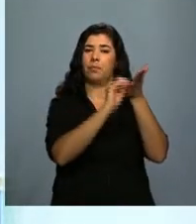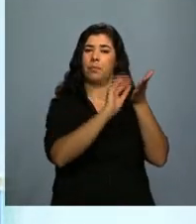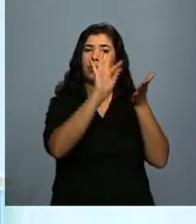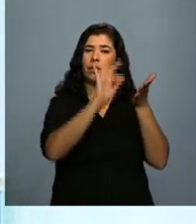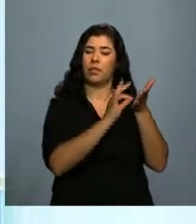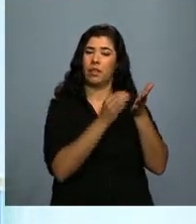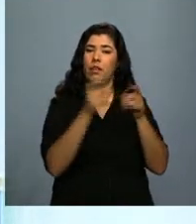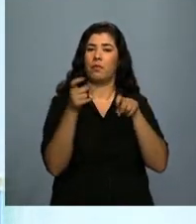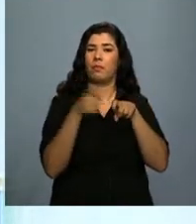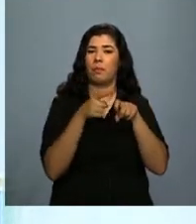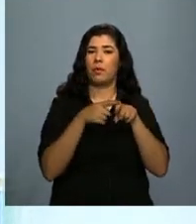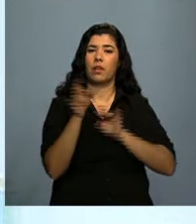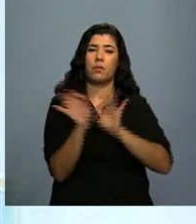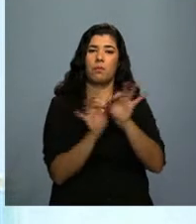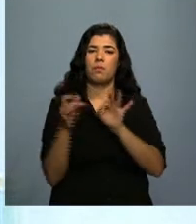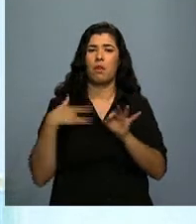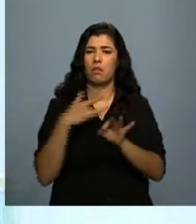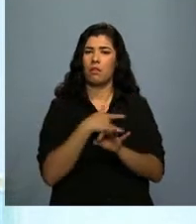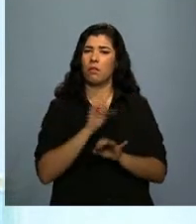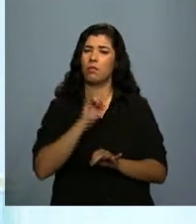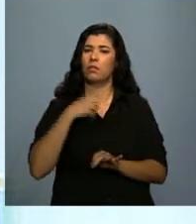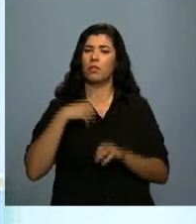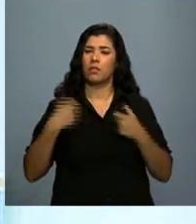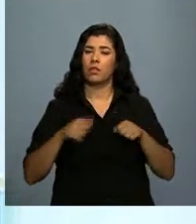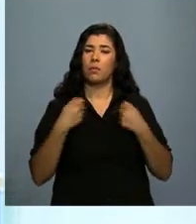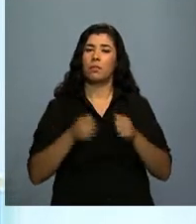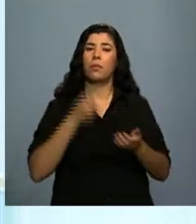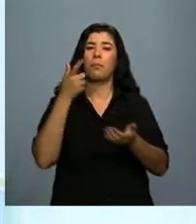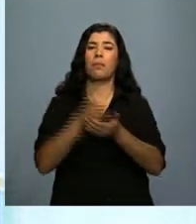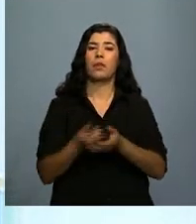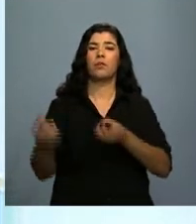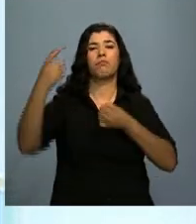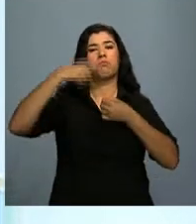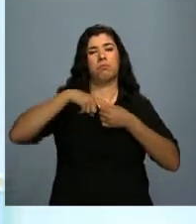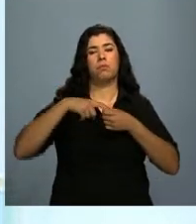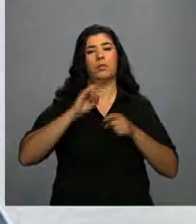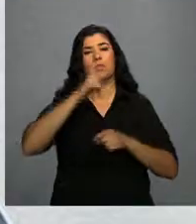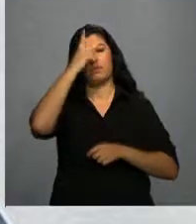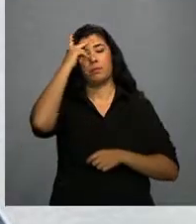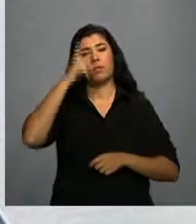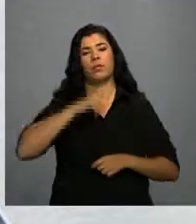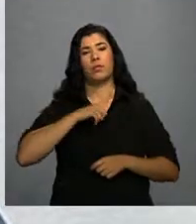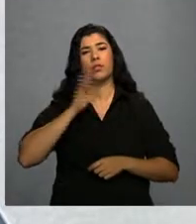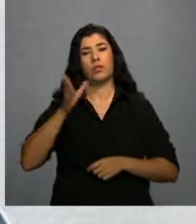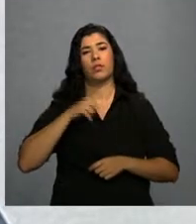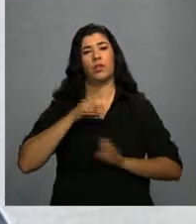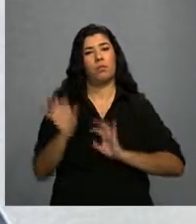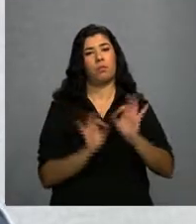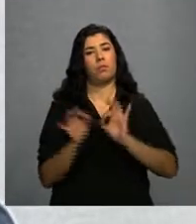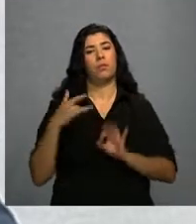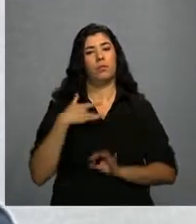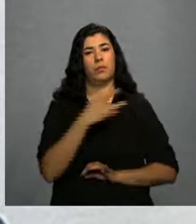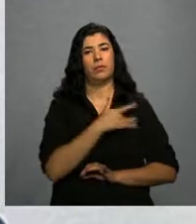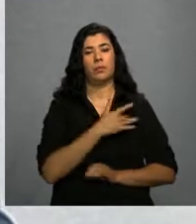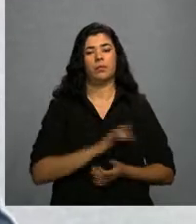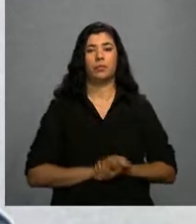médico, planos de saúde, caso haja necessidade de um ressarcimento ao erário público, se o paciente tiver um plano de saúde,